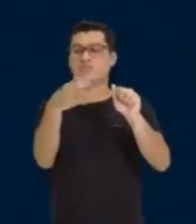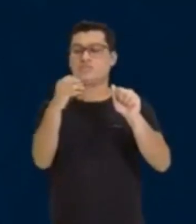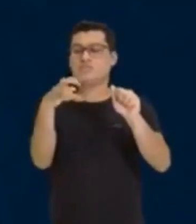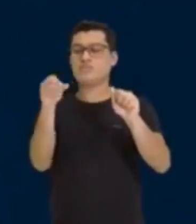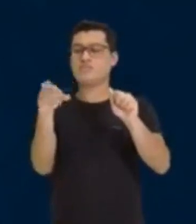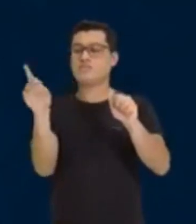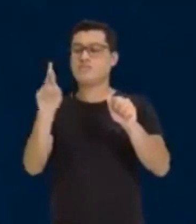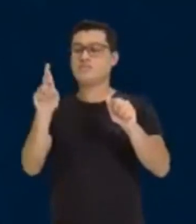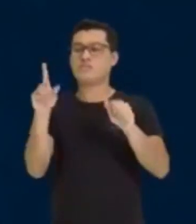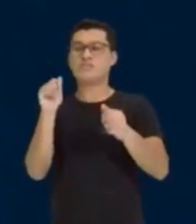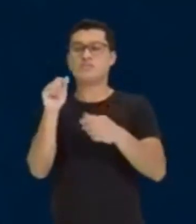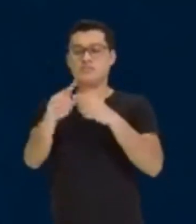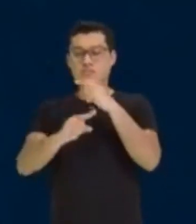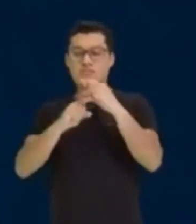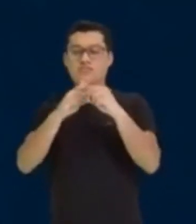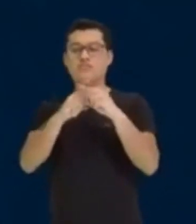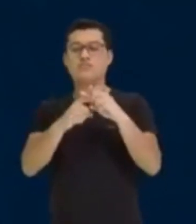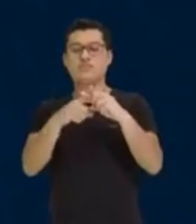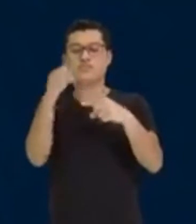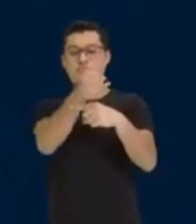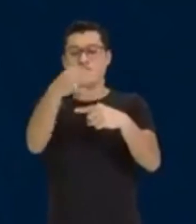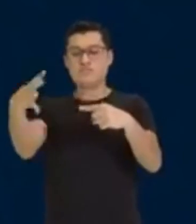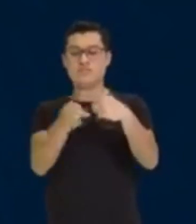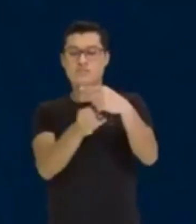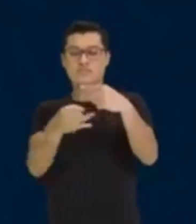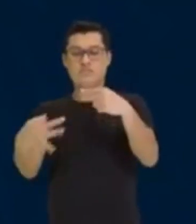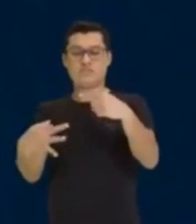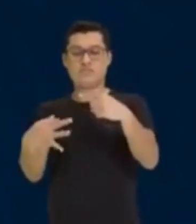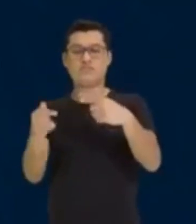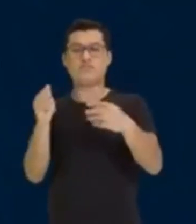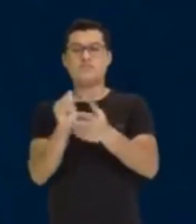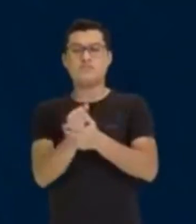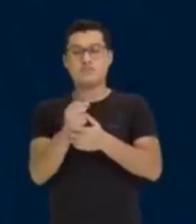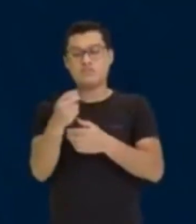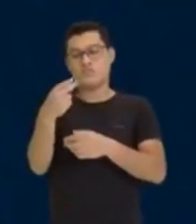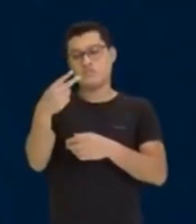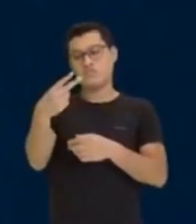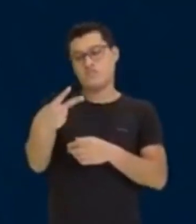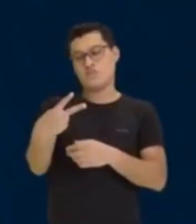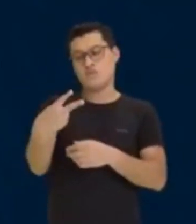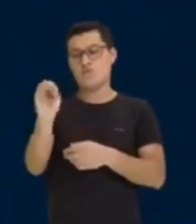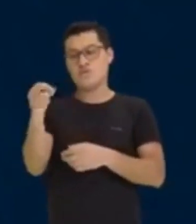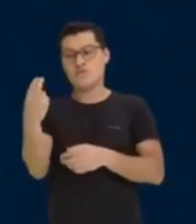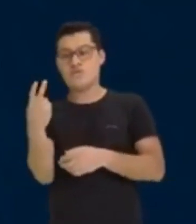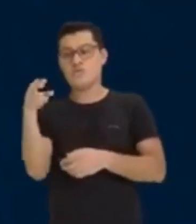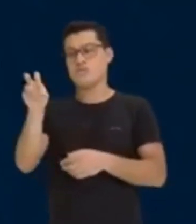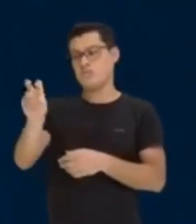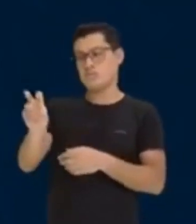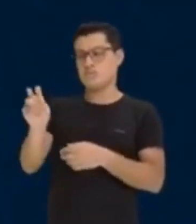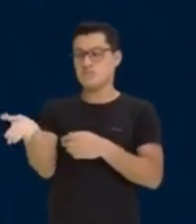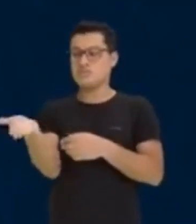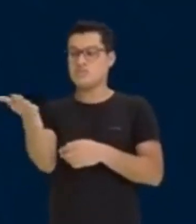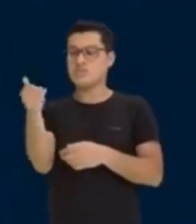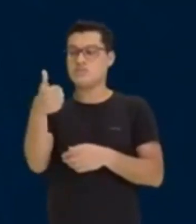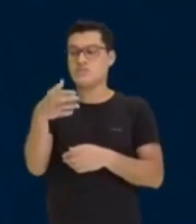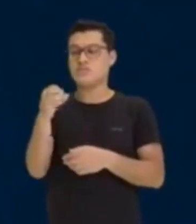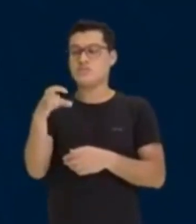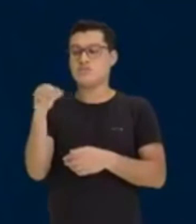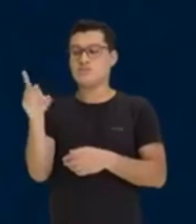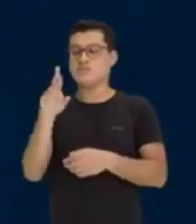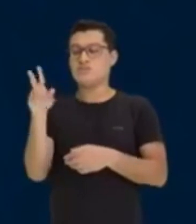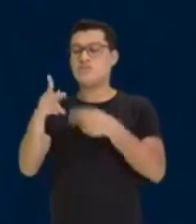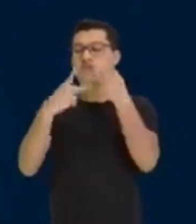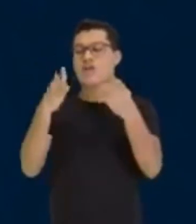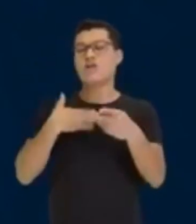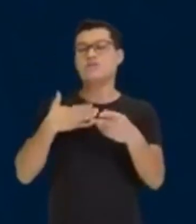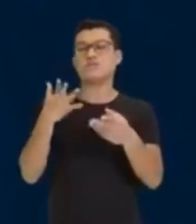Eu multiplico por uma fração ou uma razão envolvendo o 2 e o 5. Mas se eu quero aumentar os 100 reais, fala pra mim. O